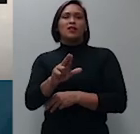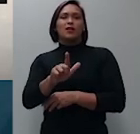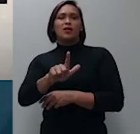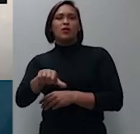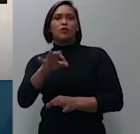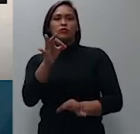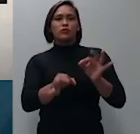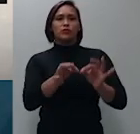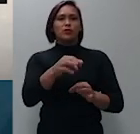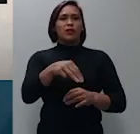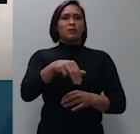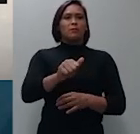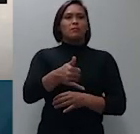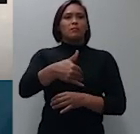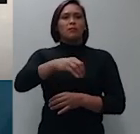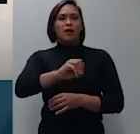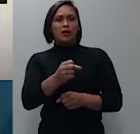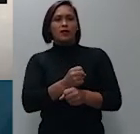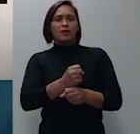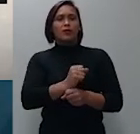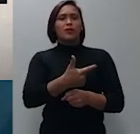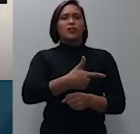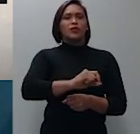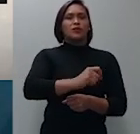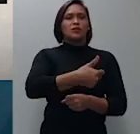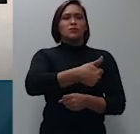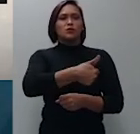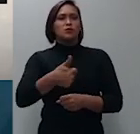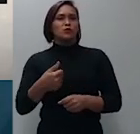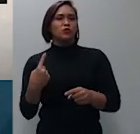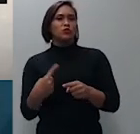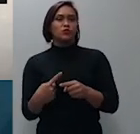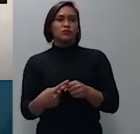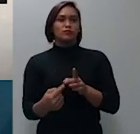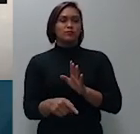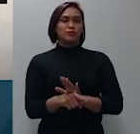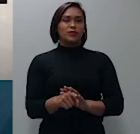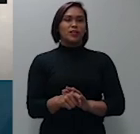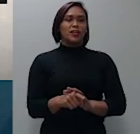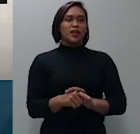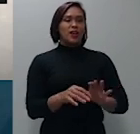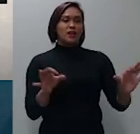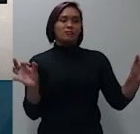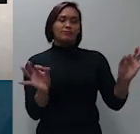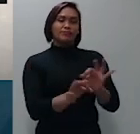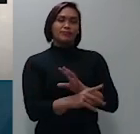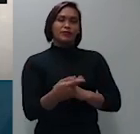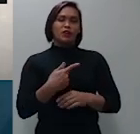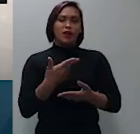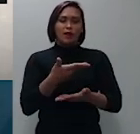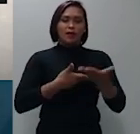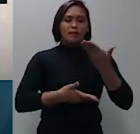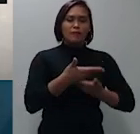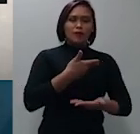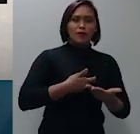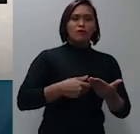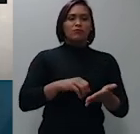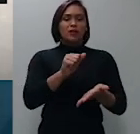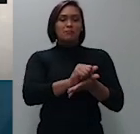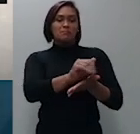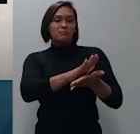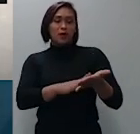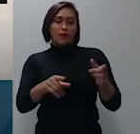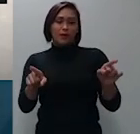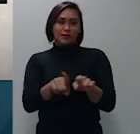2021, procurou elucidar a questão envolvendo a mora do devedor, oportunidade na qual